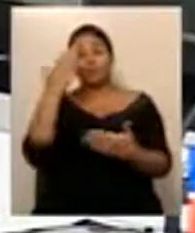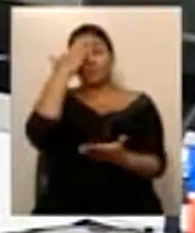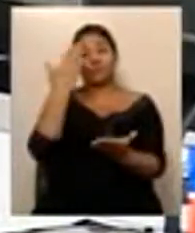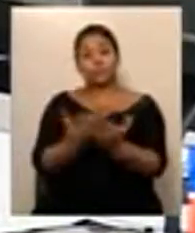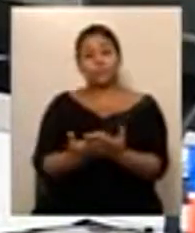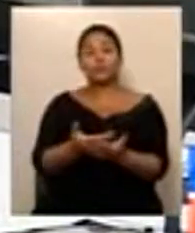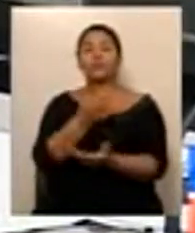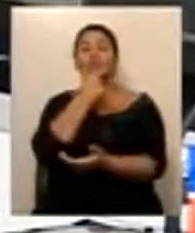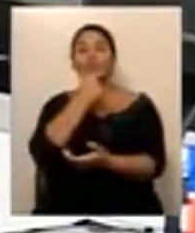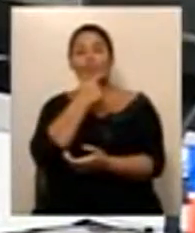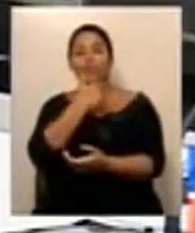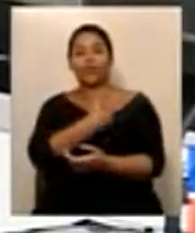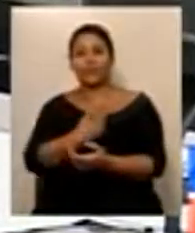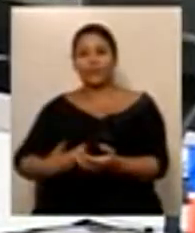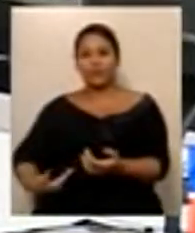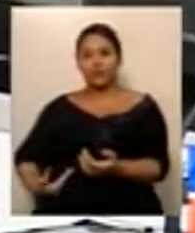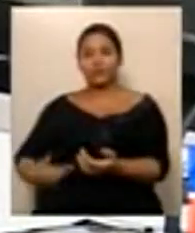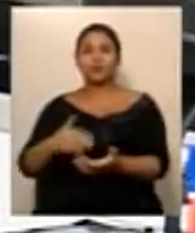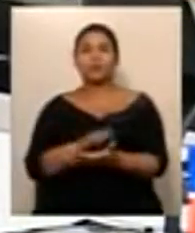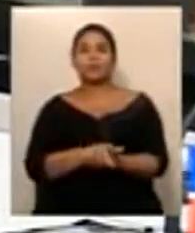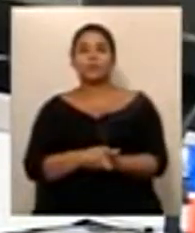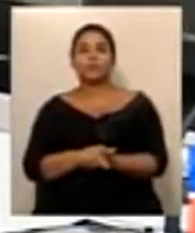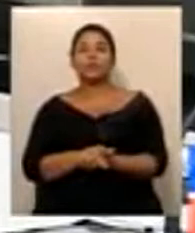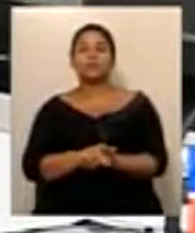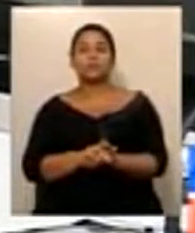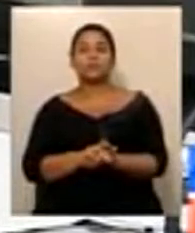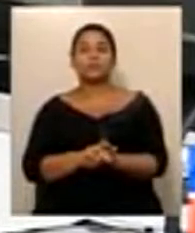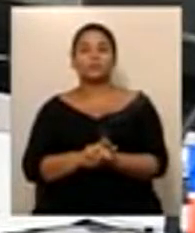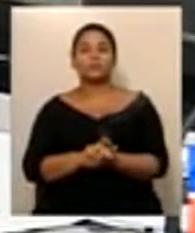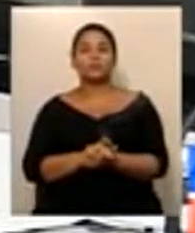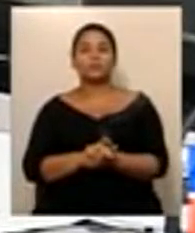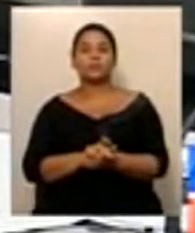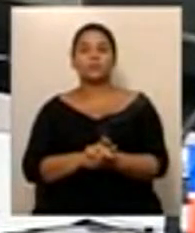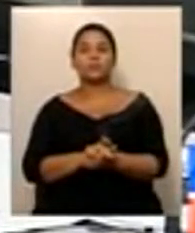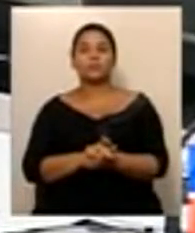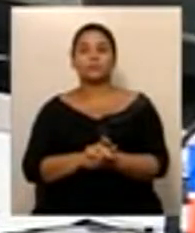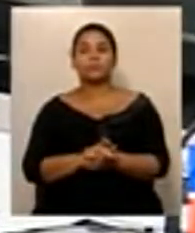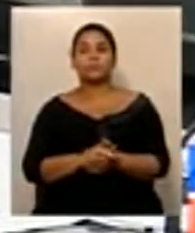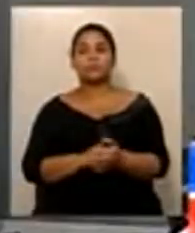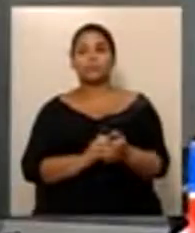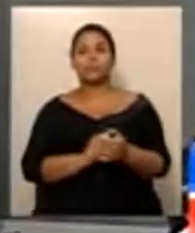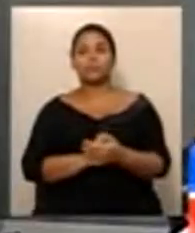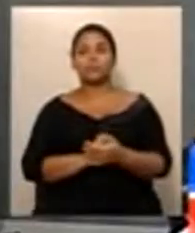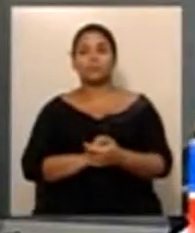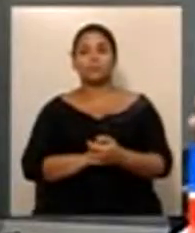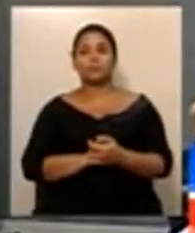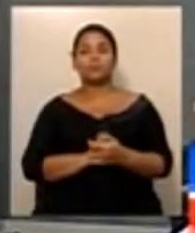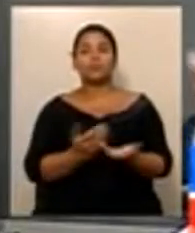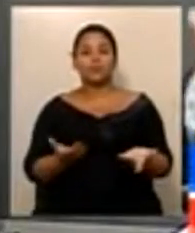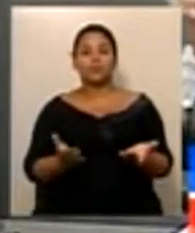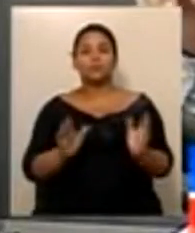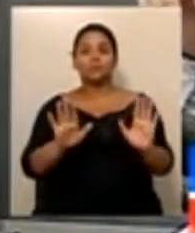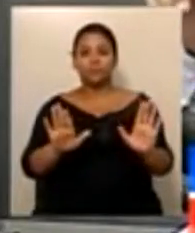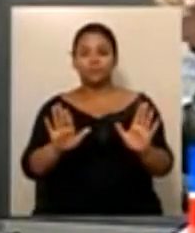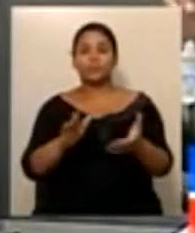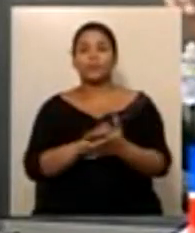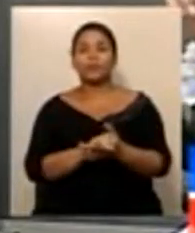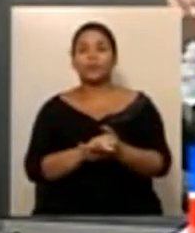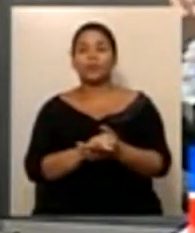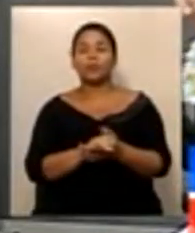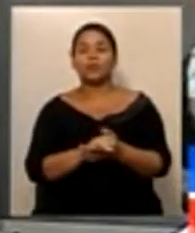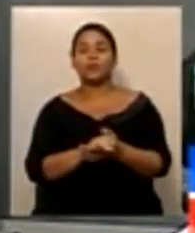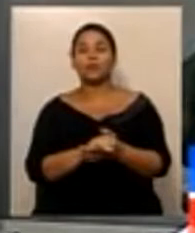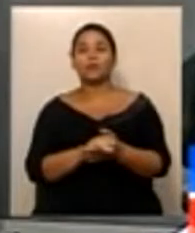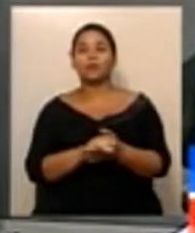em breve anunciar também a questão dos servidores da casa. Então, era isso. Sem mais nenhum óbito. Antes, eu gostaria só de informar a vossa excelência antes de